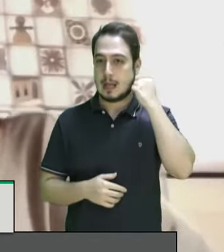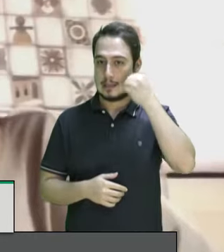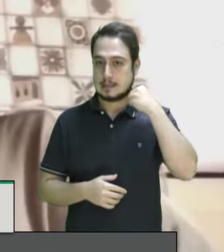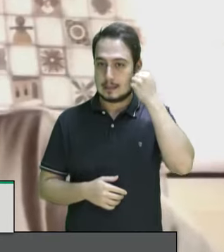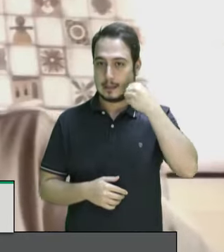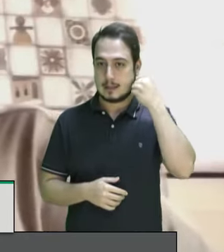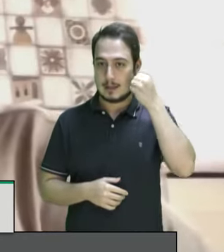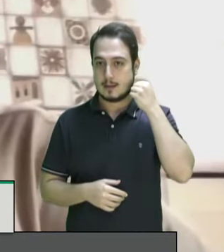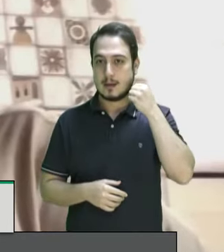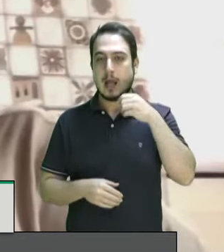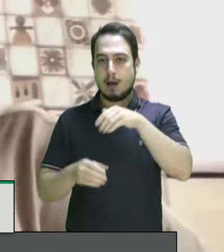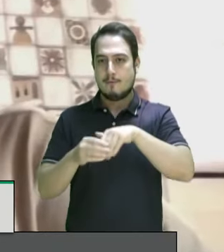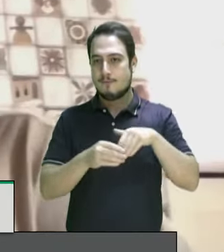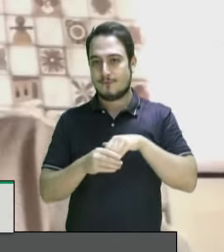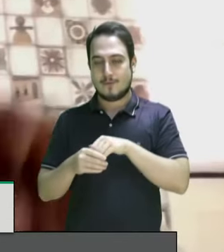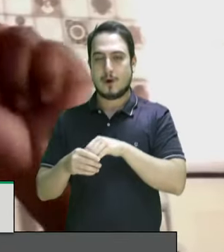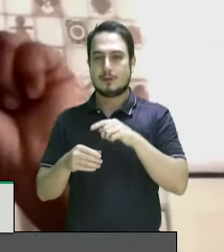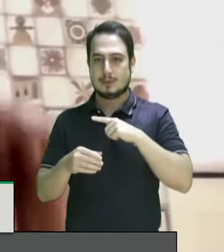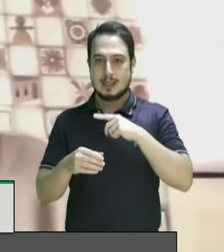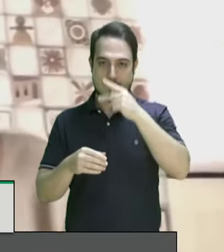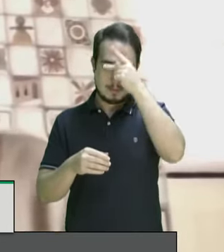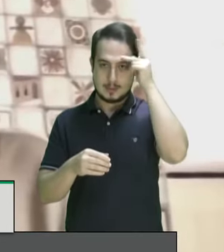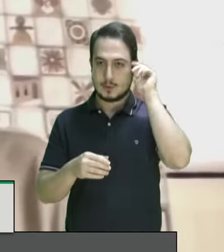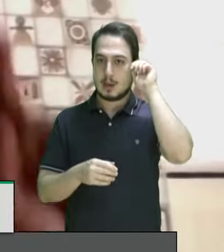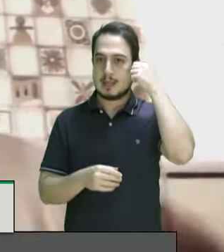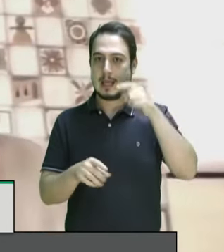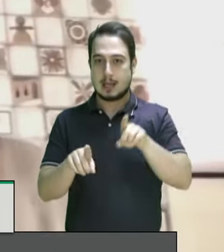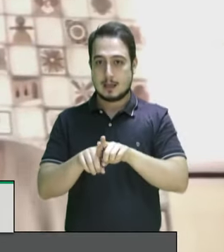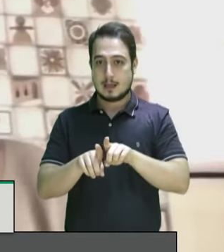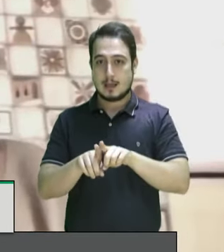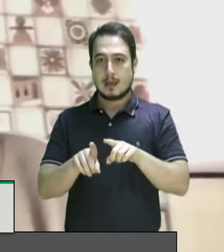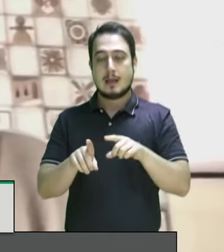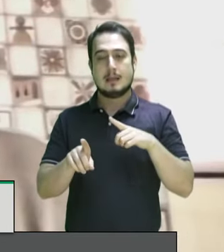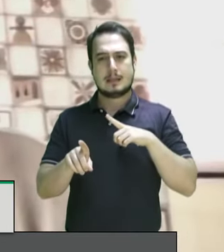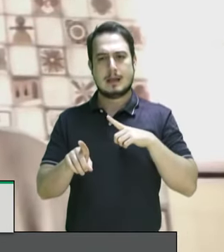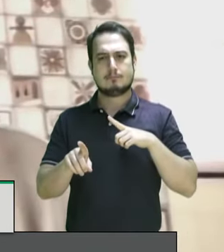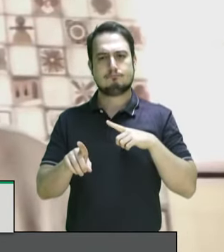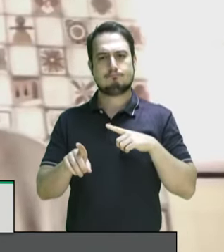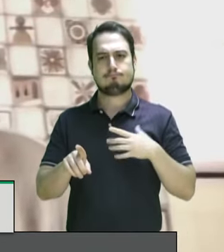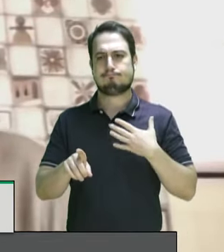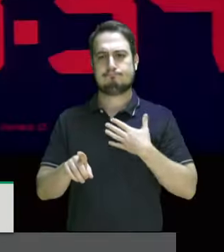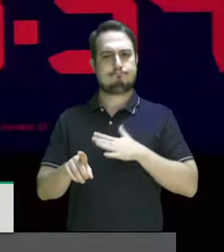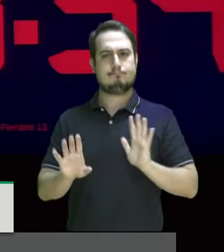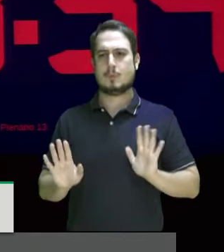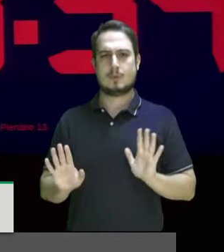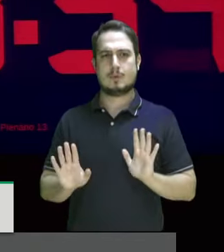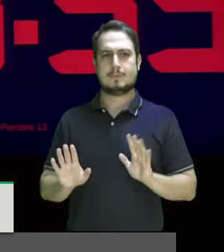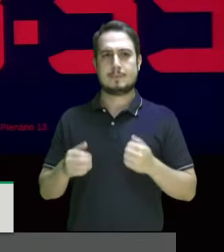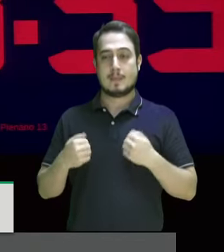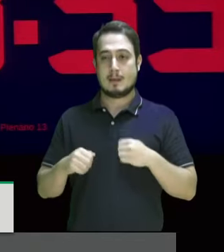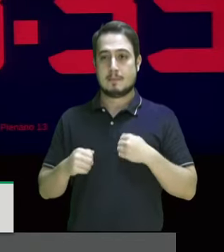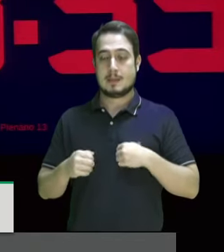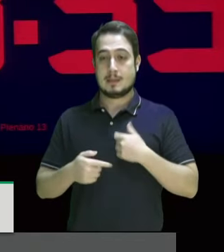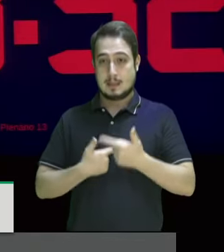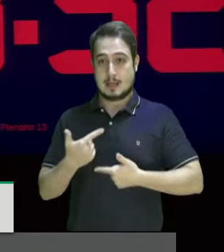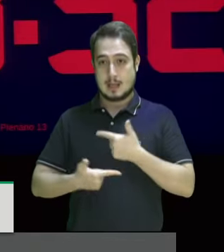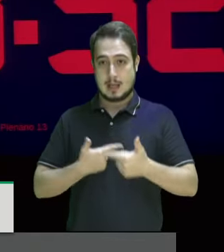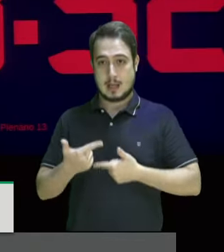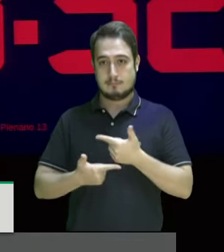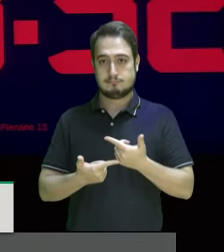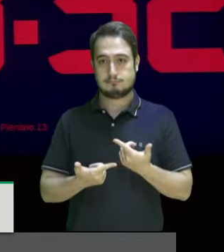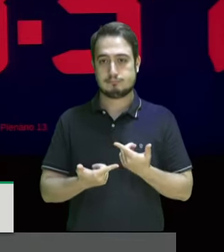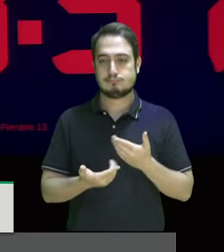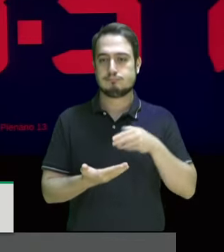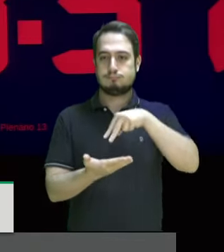por pessoas negras estão insatisfeitos porque a atuação tem sido pela metade